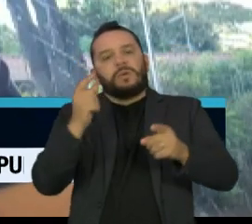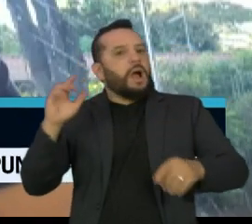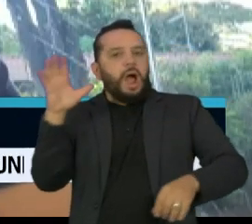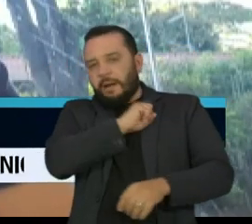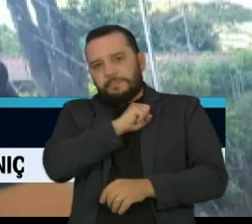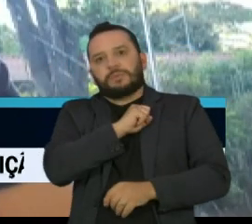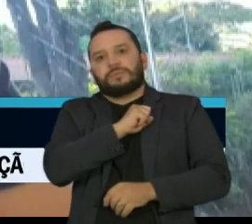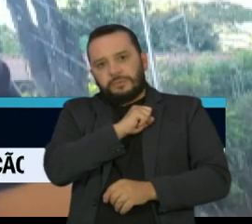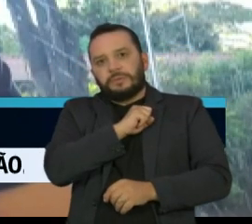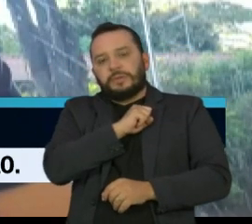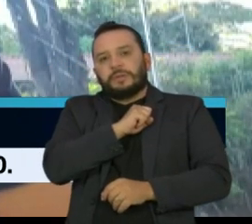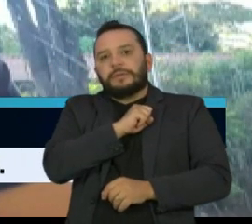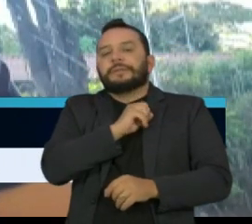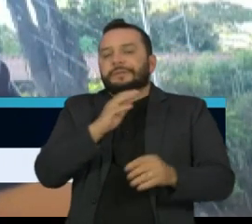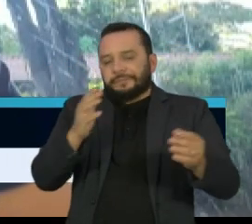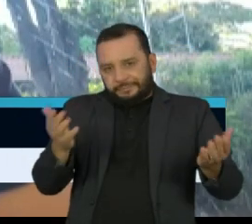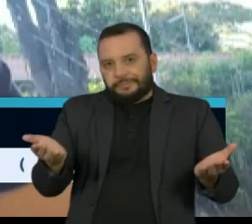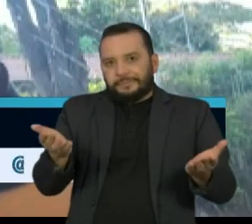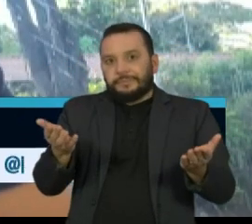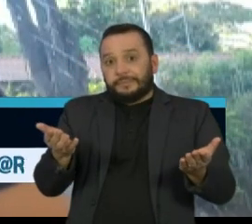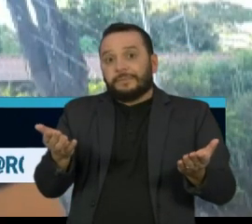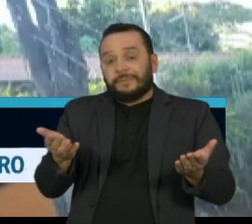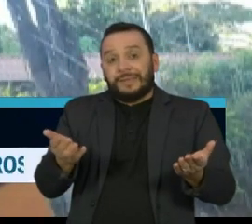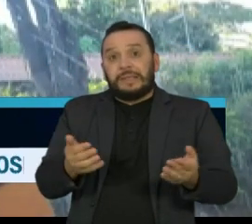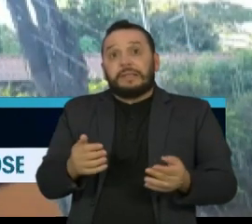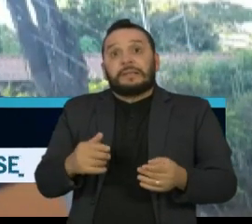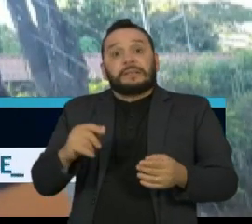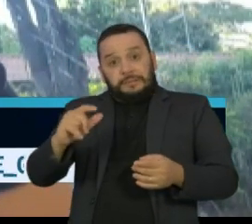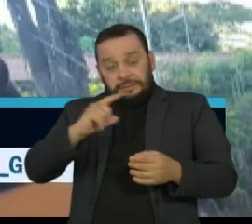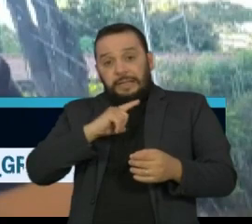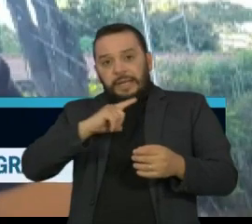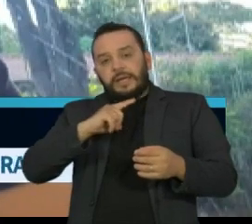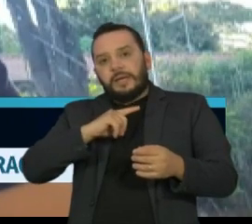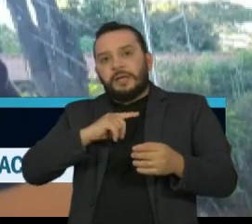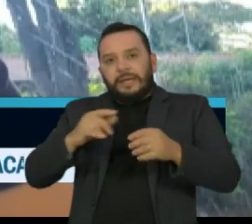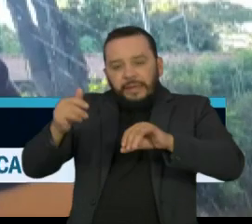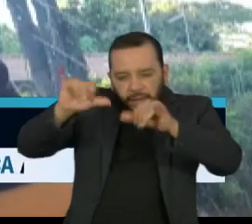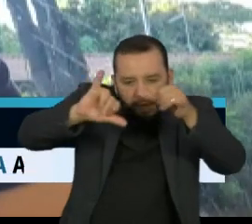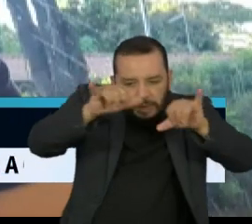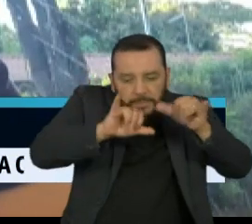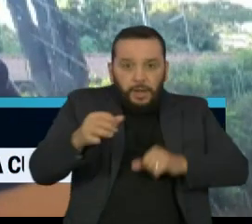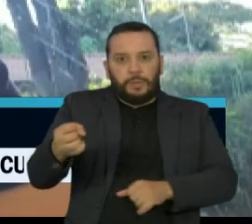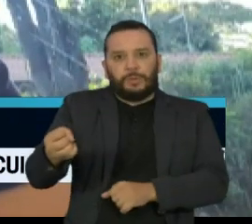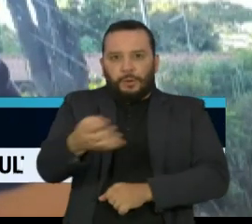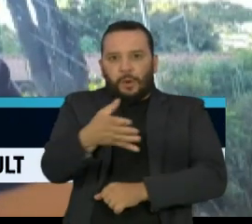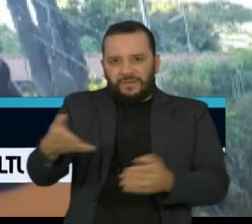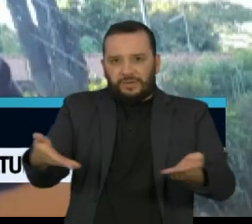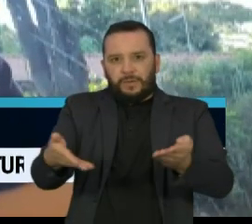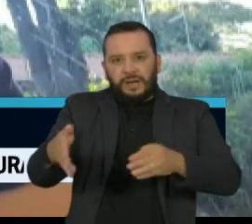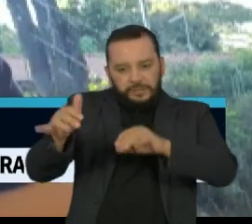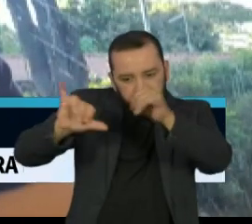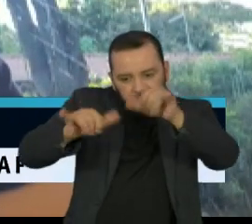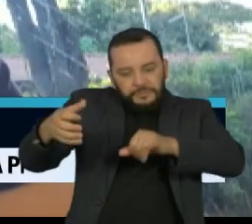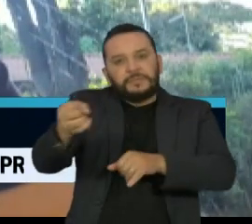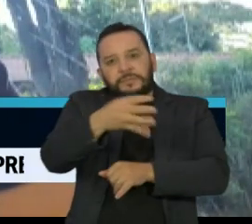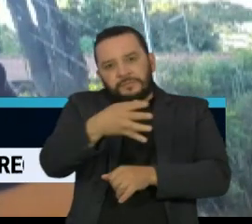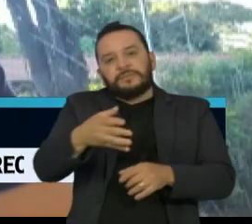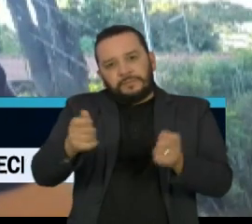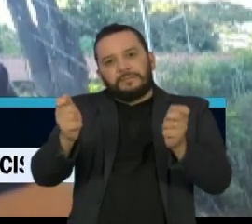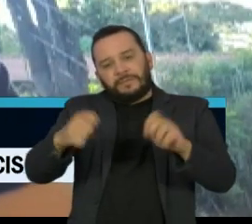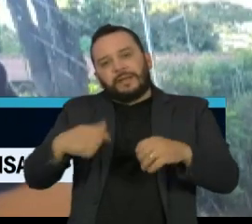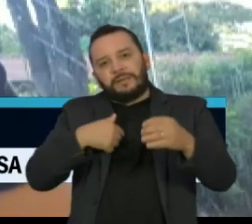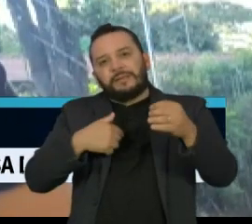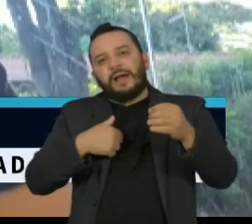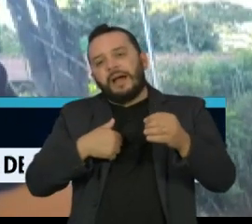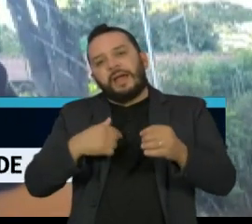E isso, quando você limita a massa específica da gasolina, como a gente está limitando, a gente retira ainda mais a